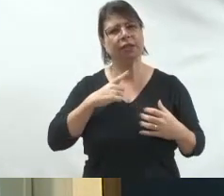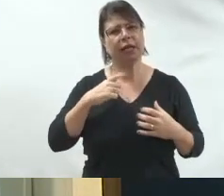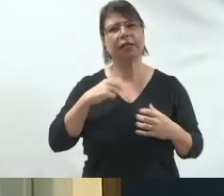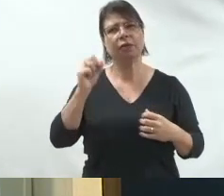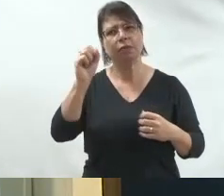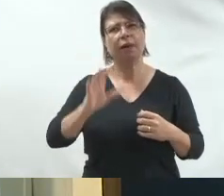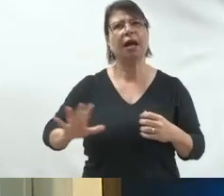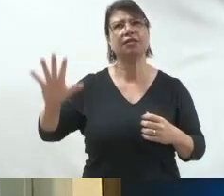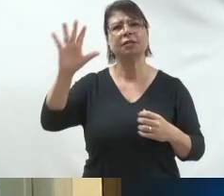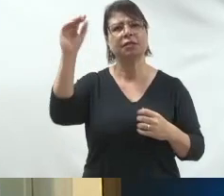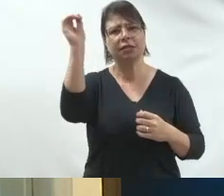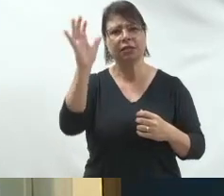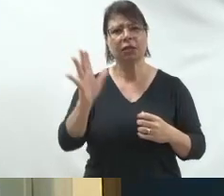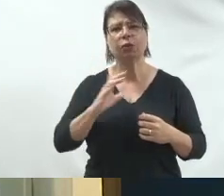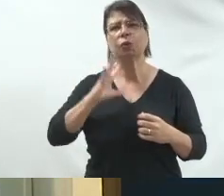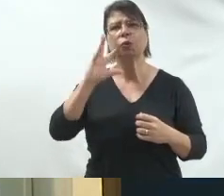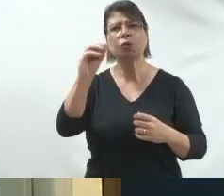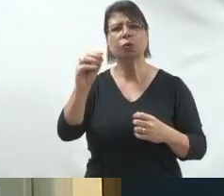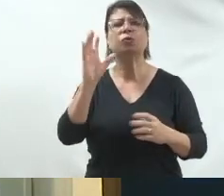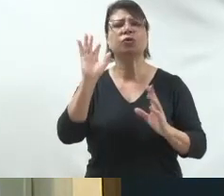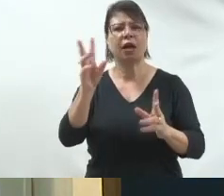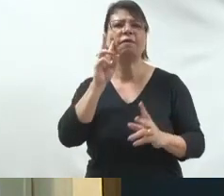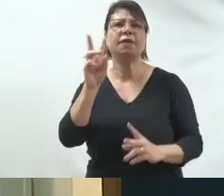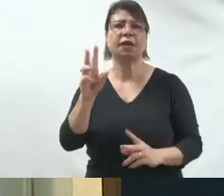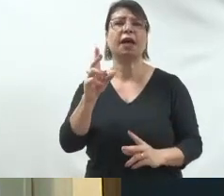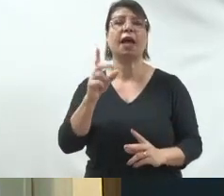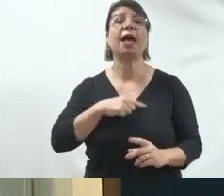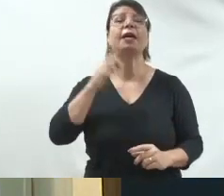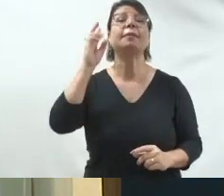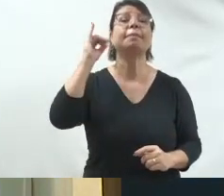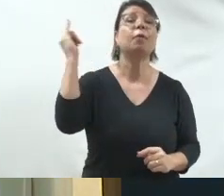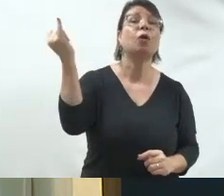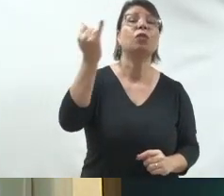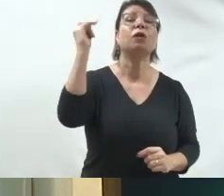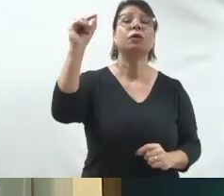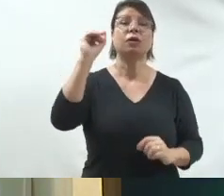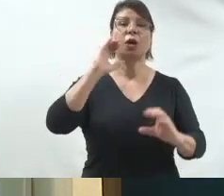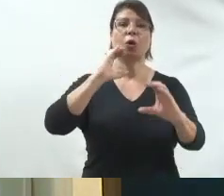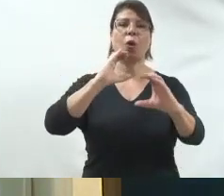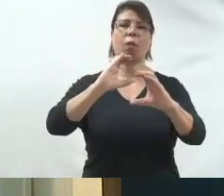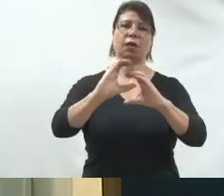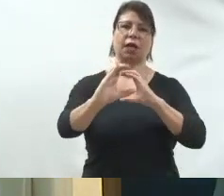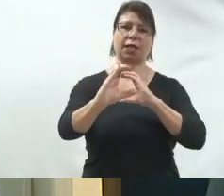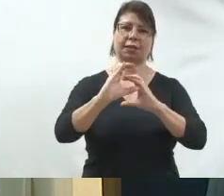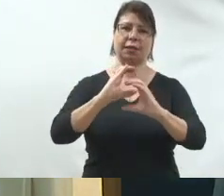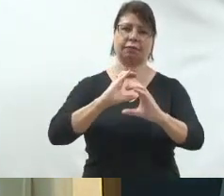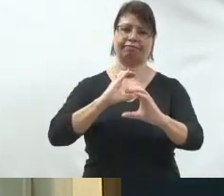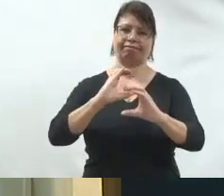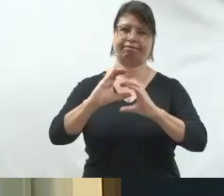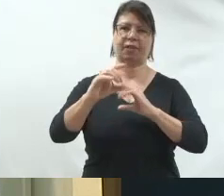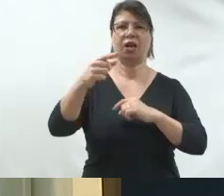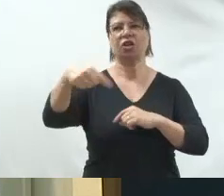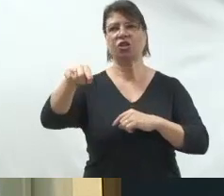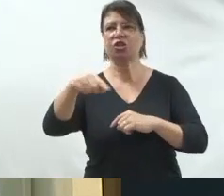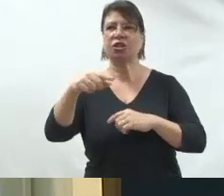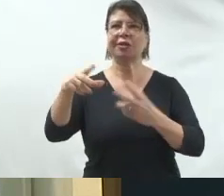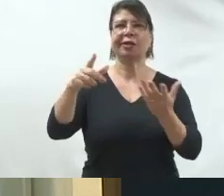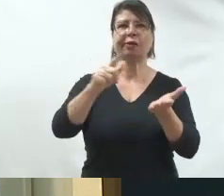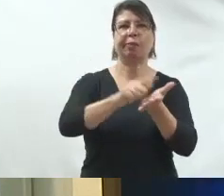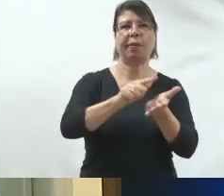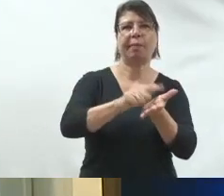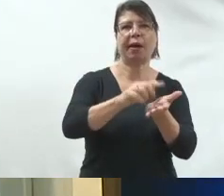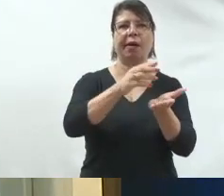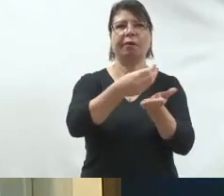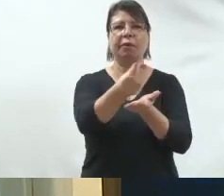Aquela grande preocupação de fazer já a comunicação. Ah, eu quero resolver o meu jingle, eu quero resolver o meu panfleto, eu quero